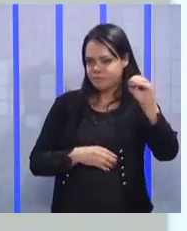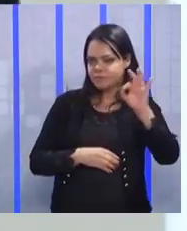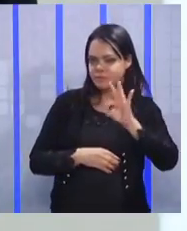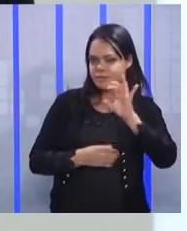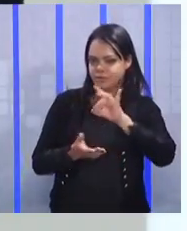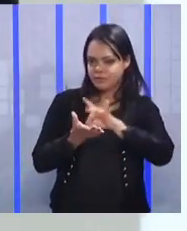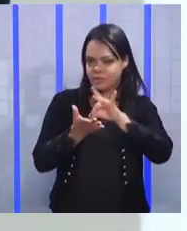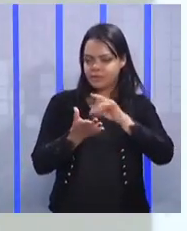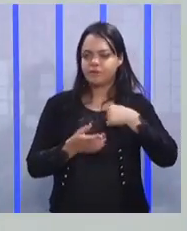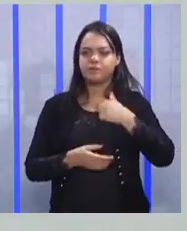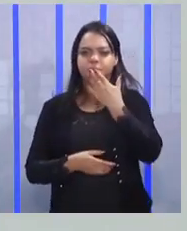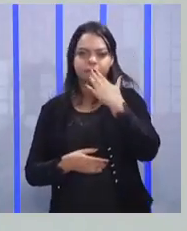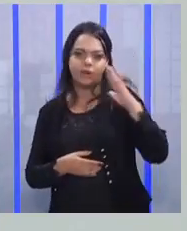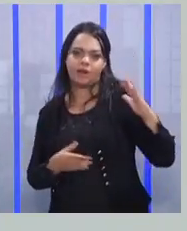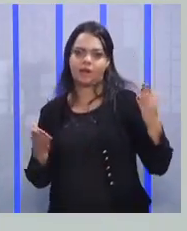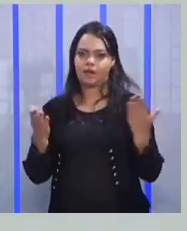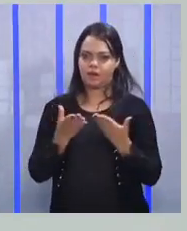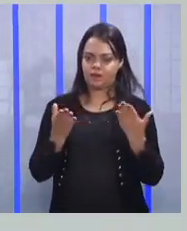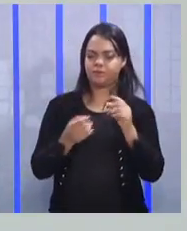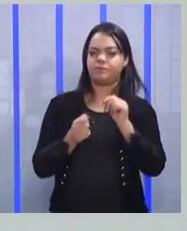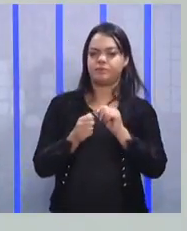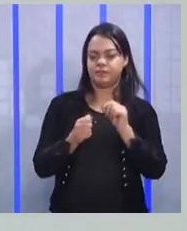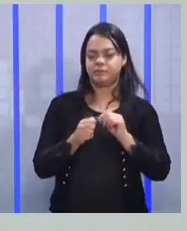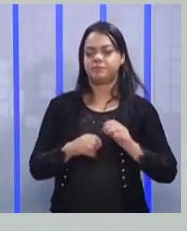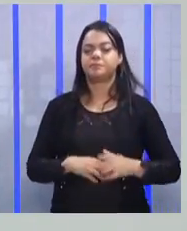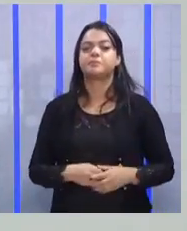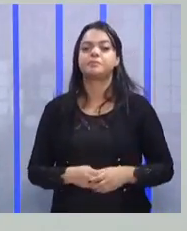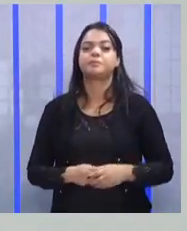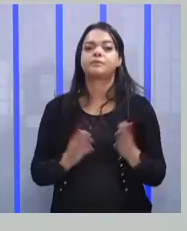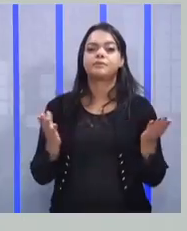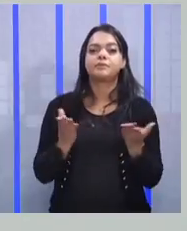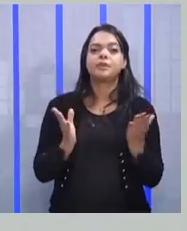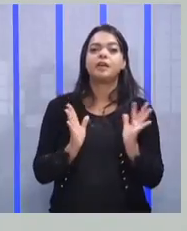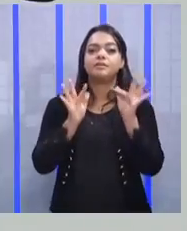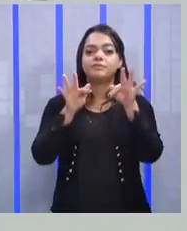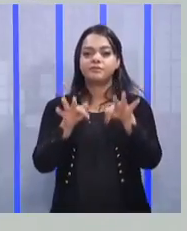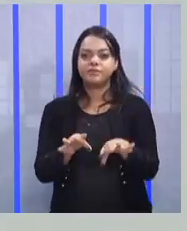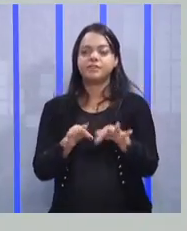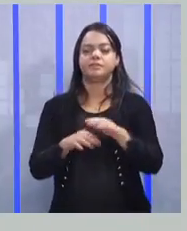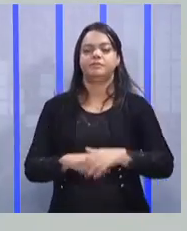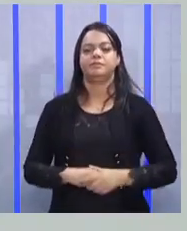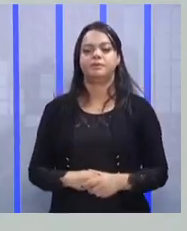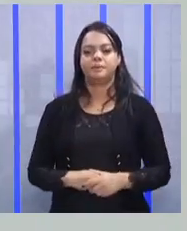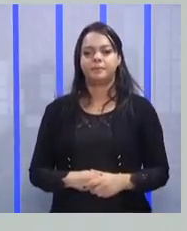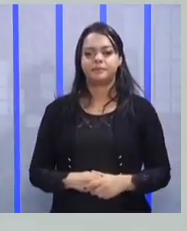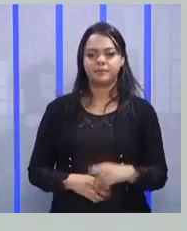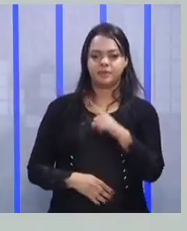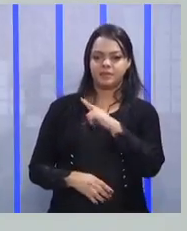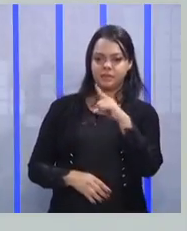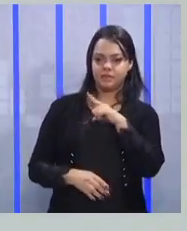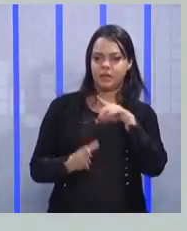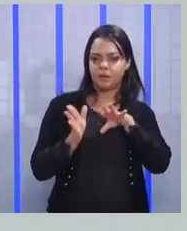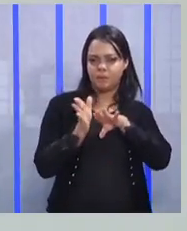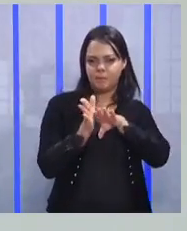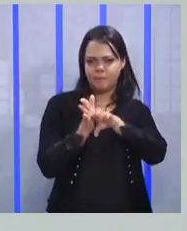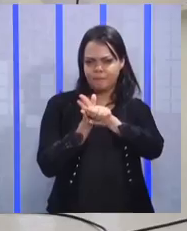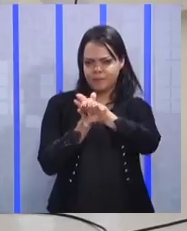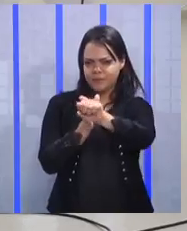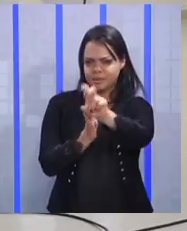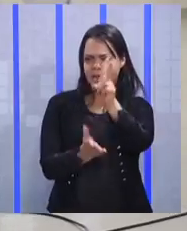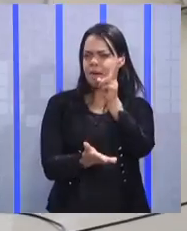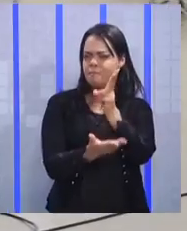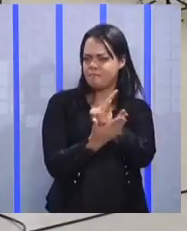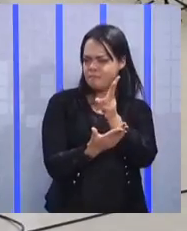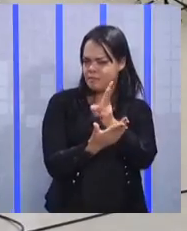prometi, agora eu vou cumprir. Vamos lá. Para encerrar, tem uma pesquisa, aquela mesma